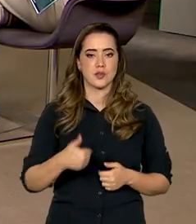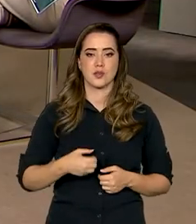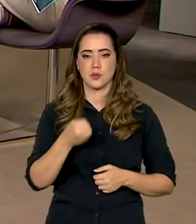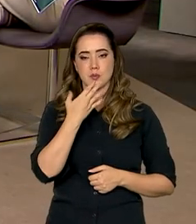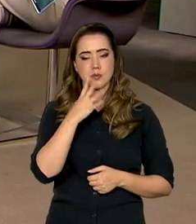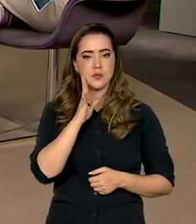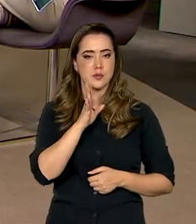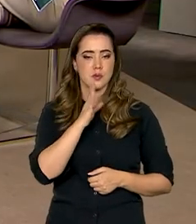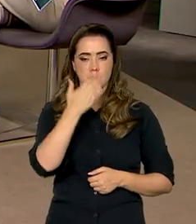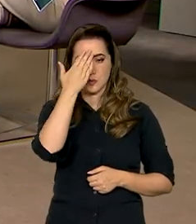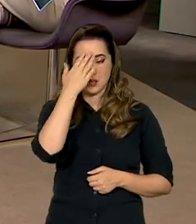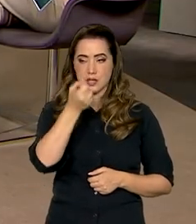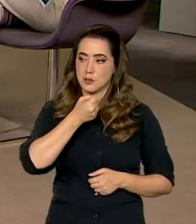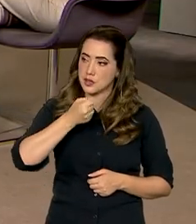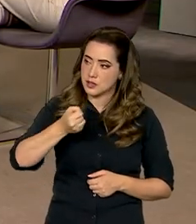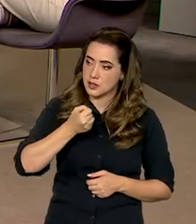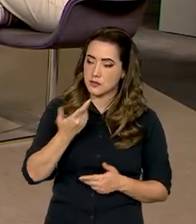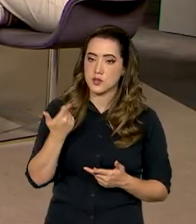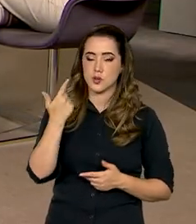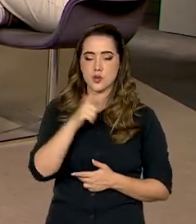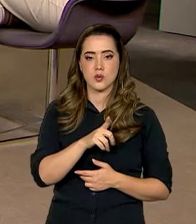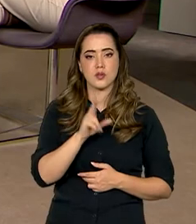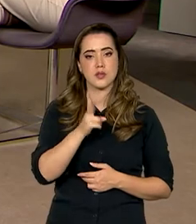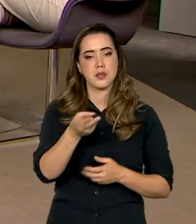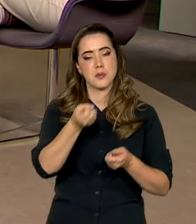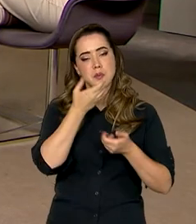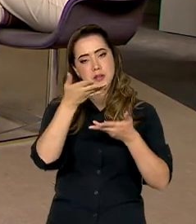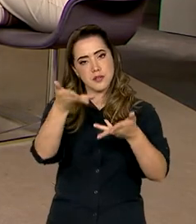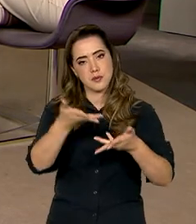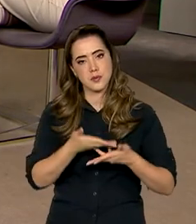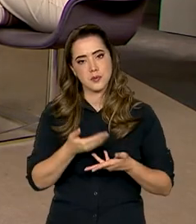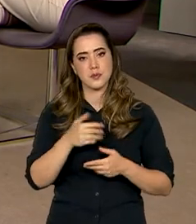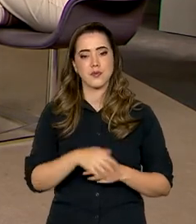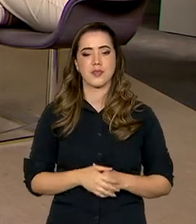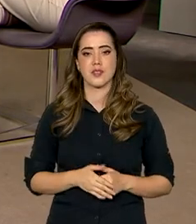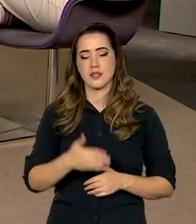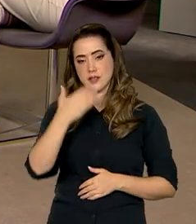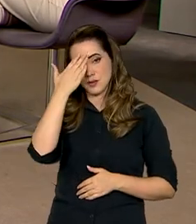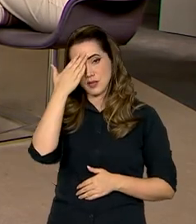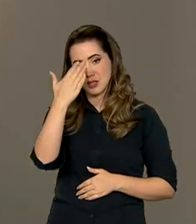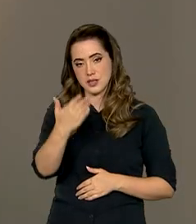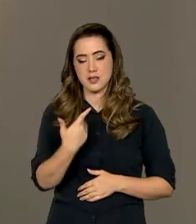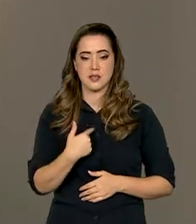pela entrevista, mais uma vez. Professor, seja sempre bem-vindo aqui ao estúdio. Eu que agradeço. Estou sempre à disposição. Obrigado. Obrigado.